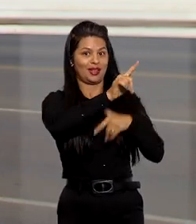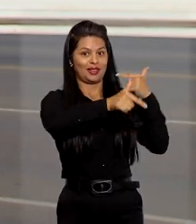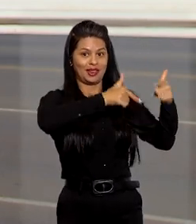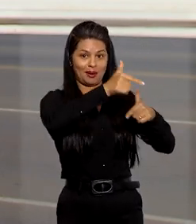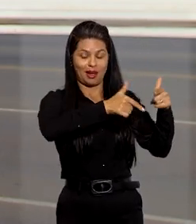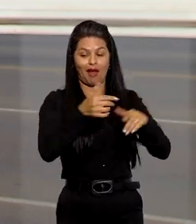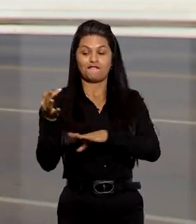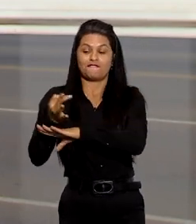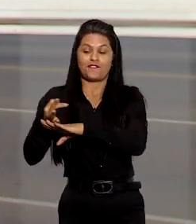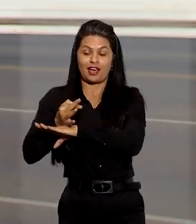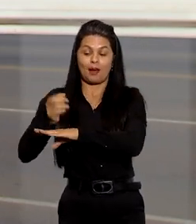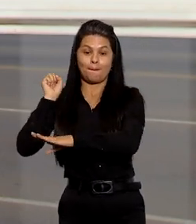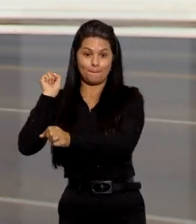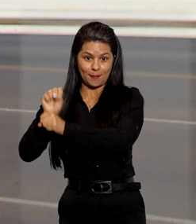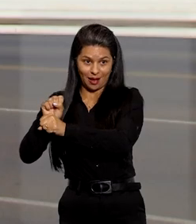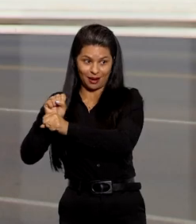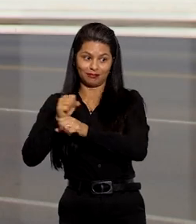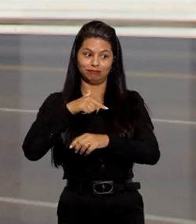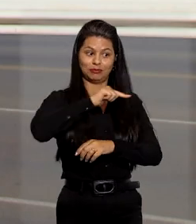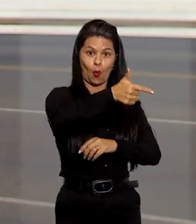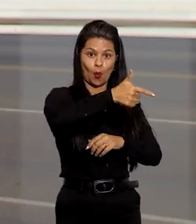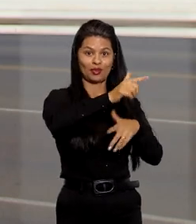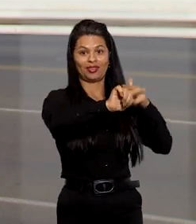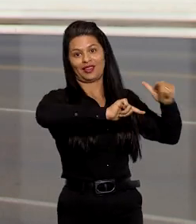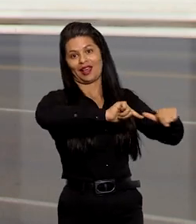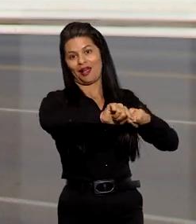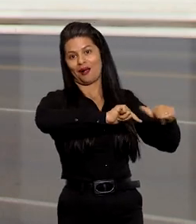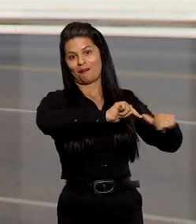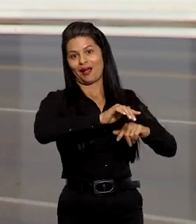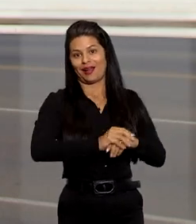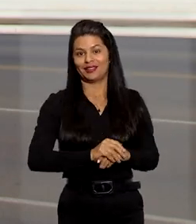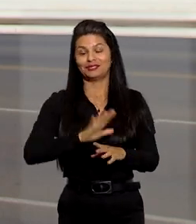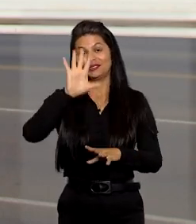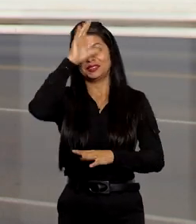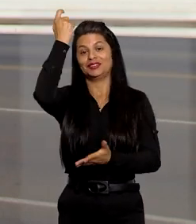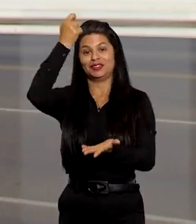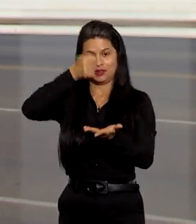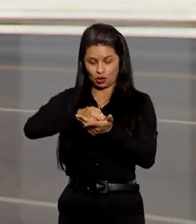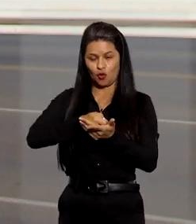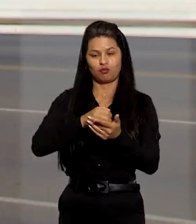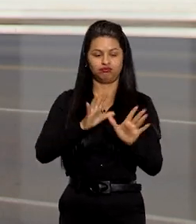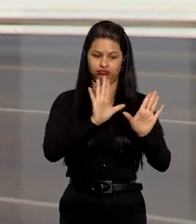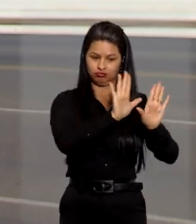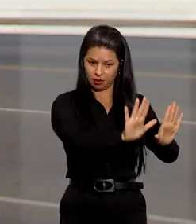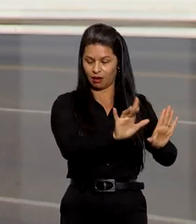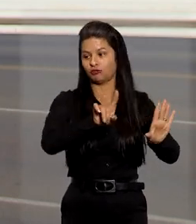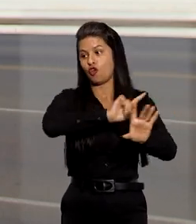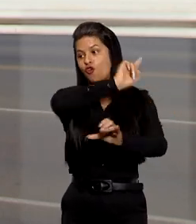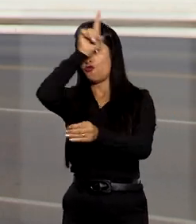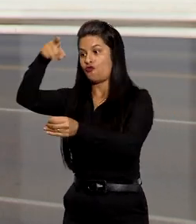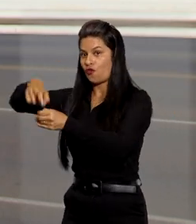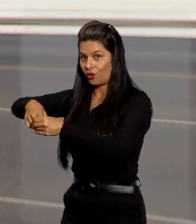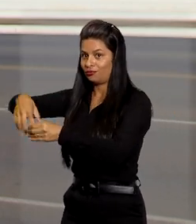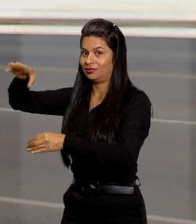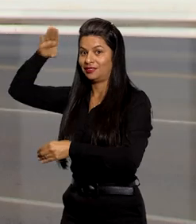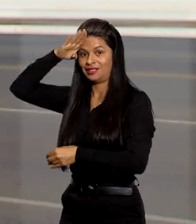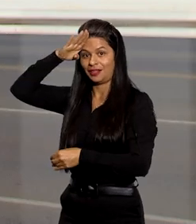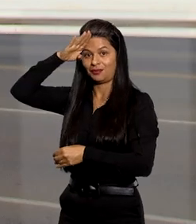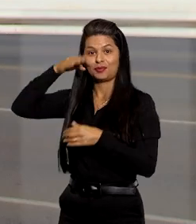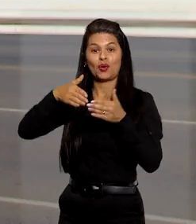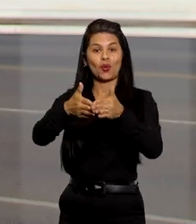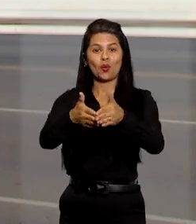Federal de Sergipe. Empoçado no novo cargo, o servidor decidiu retornar ao Exército mediante recondução.